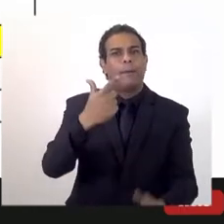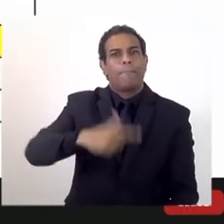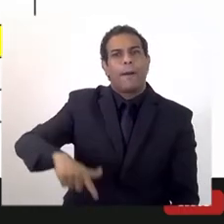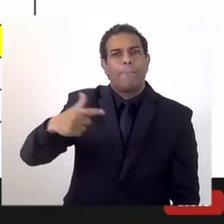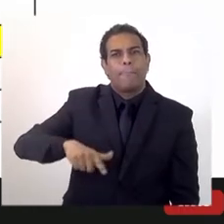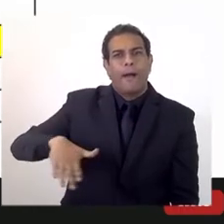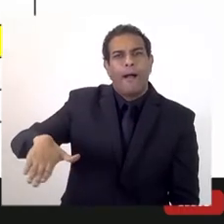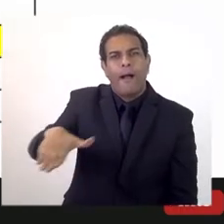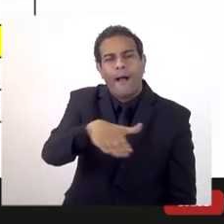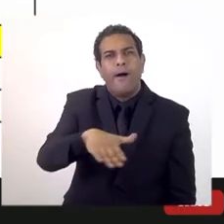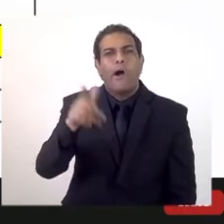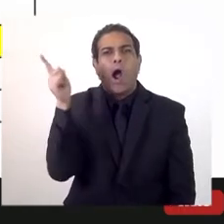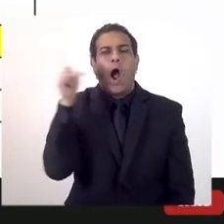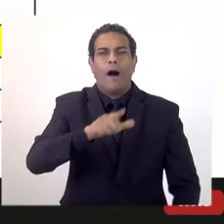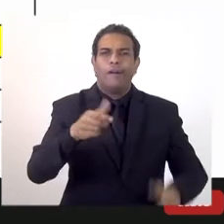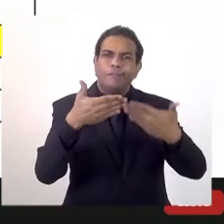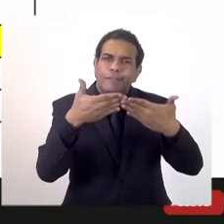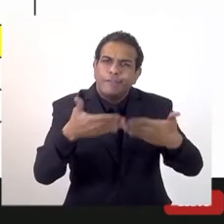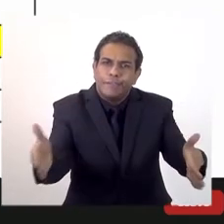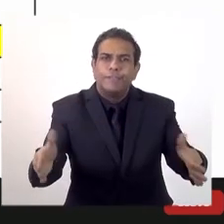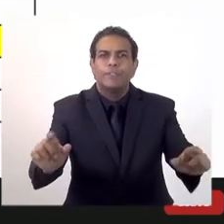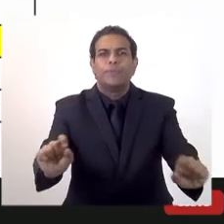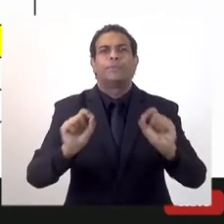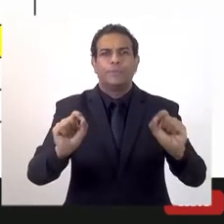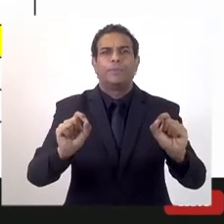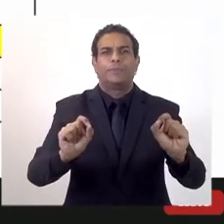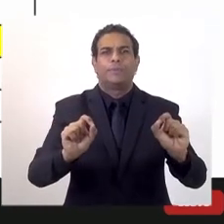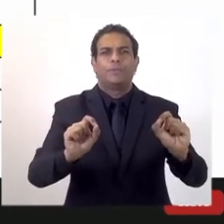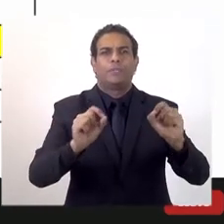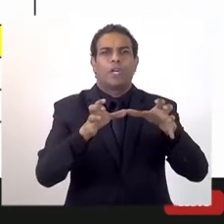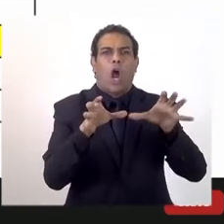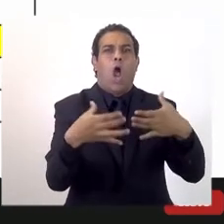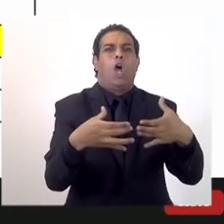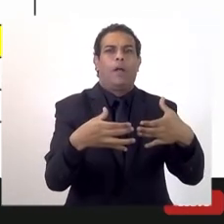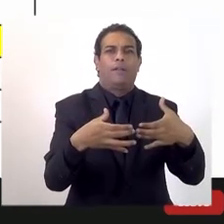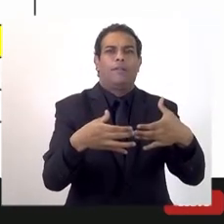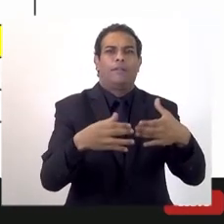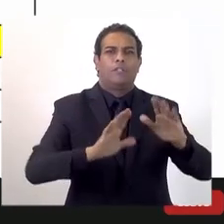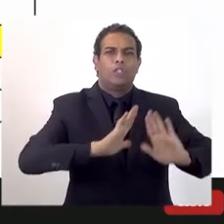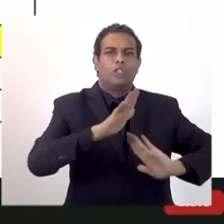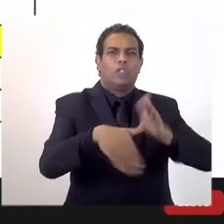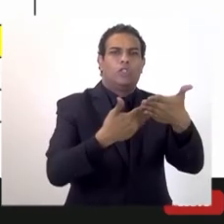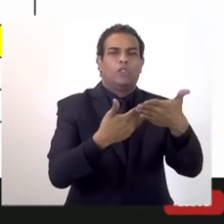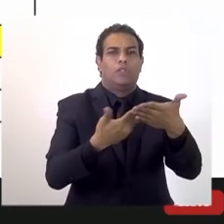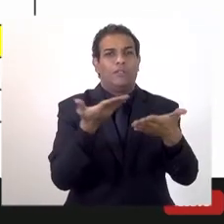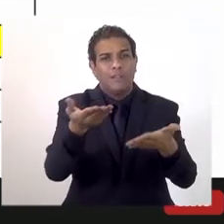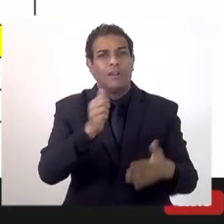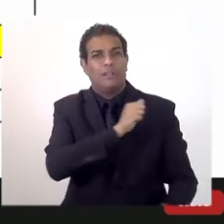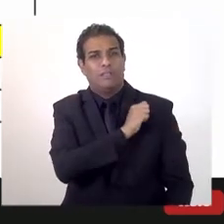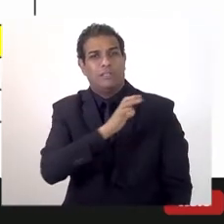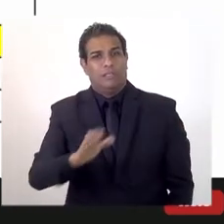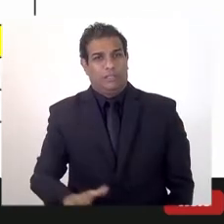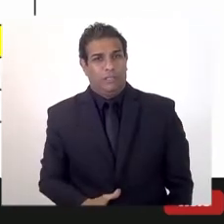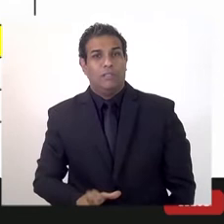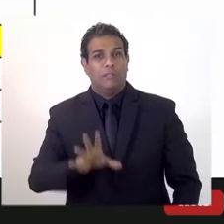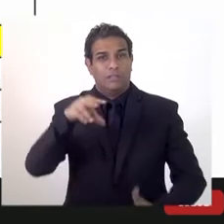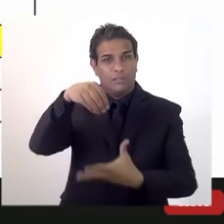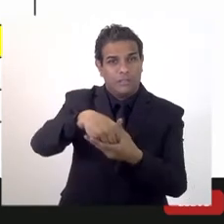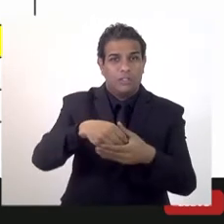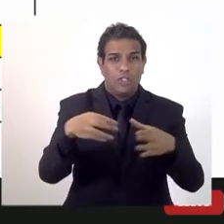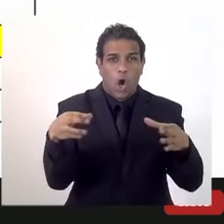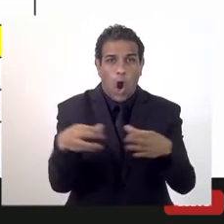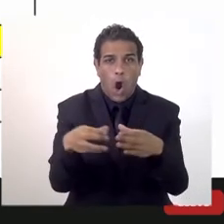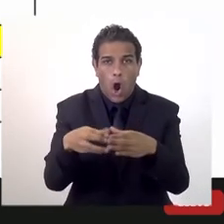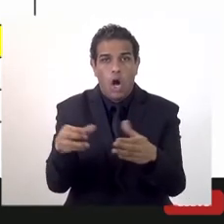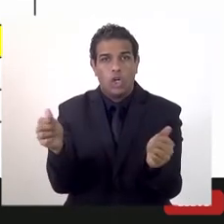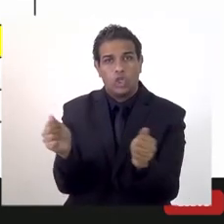a gente poder estar aumentando aqui esse complexo produtivo como o deputado André está fazendo através da comissão que foi criada que